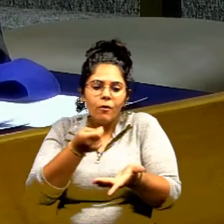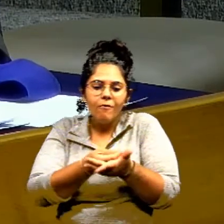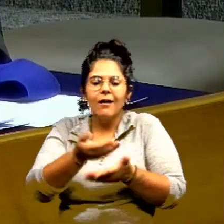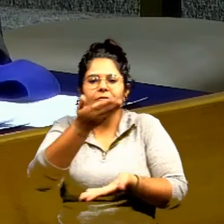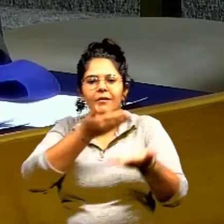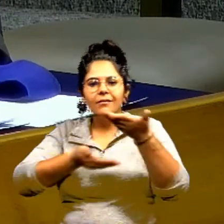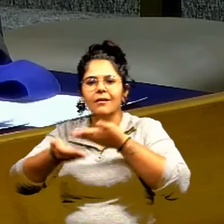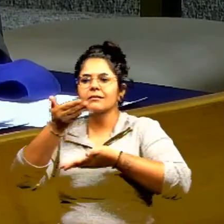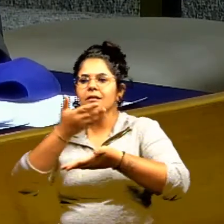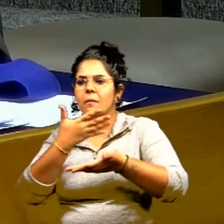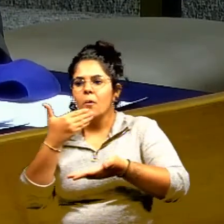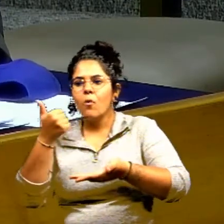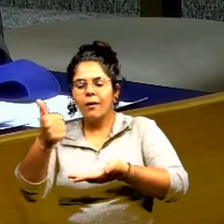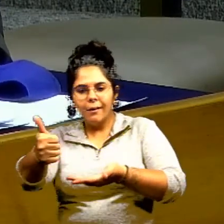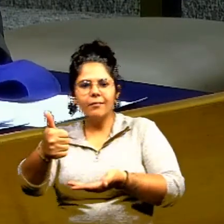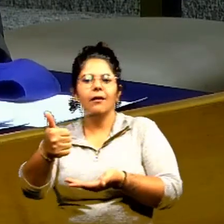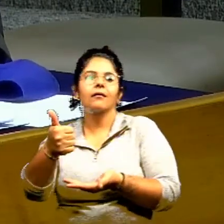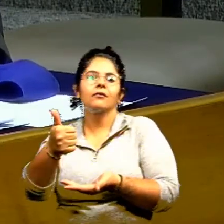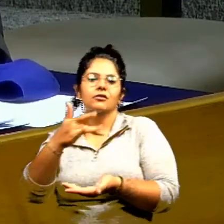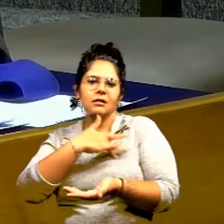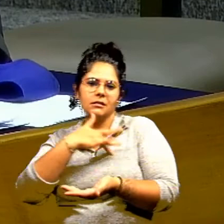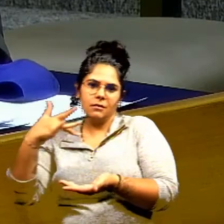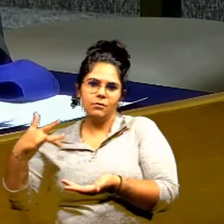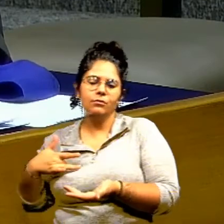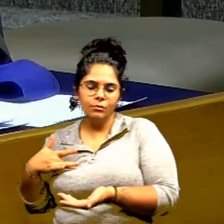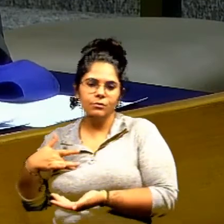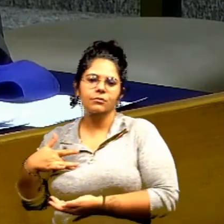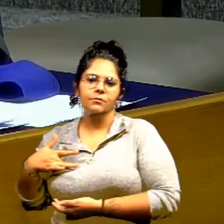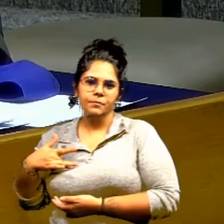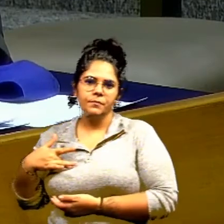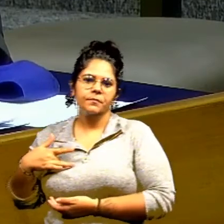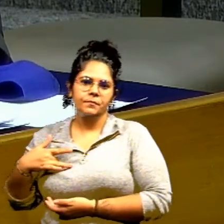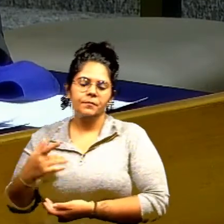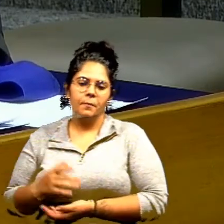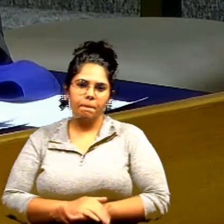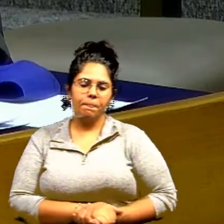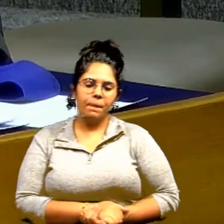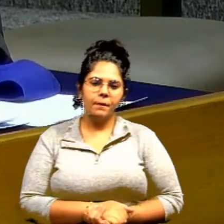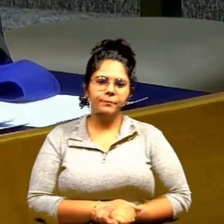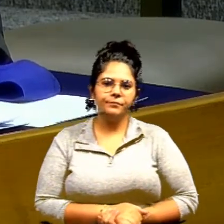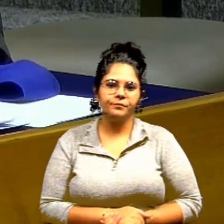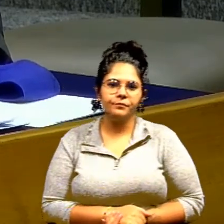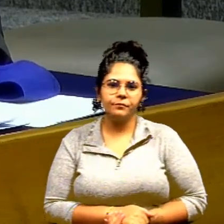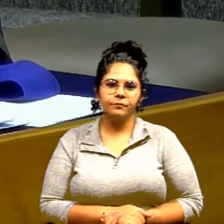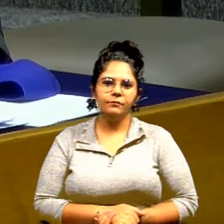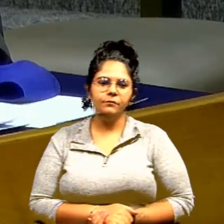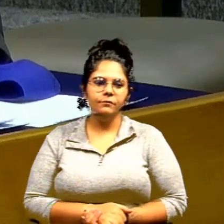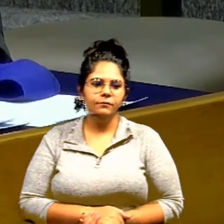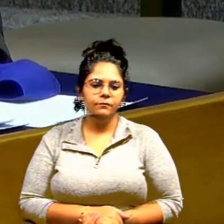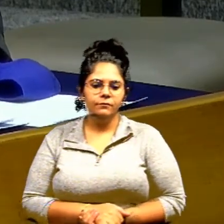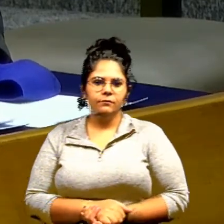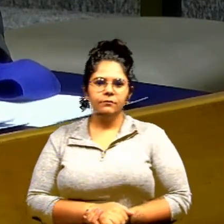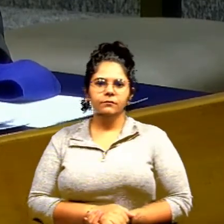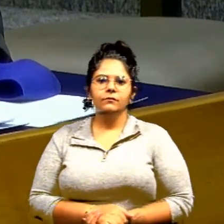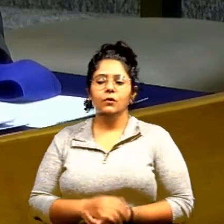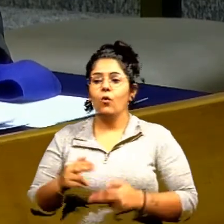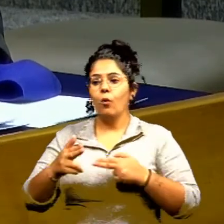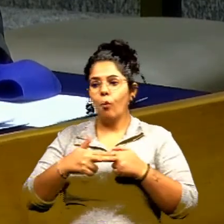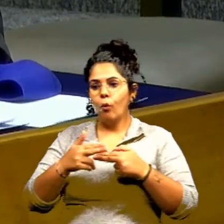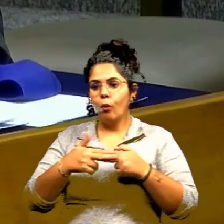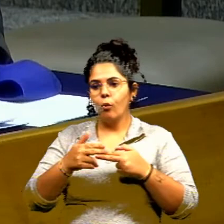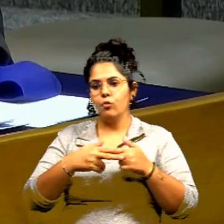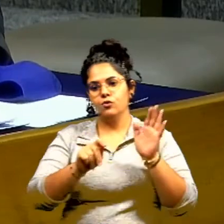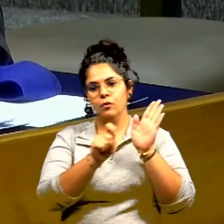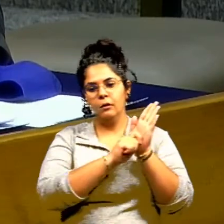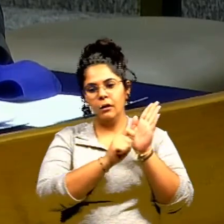trazido aí benefícios grandes benefícios para aqueles que estão fazendo uso o uso da cannabis para o que o senhor